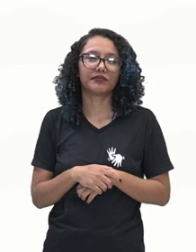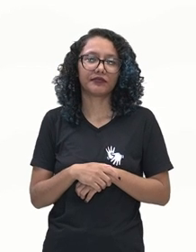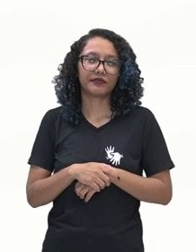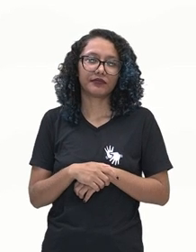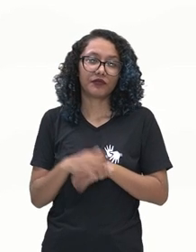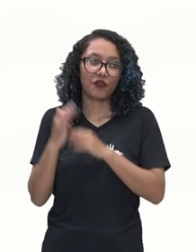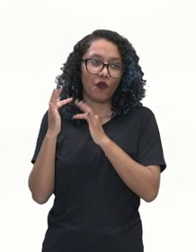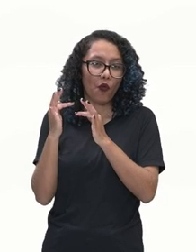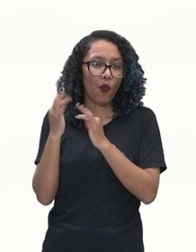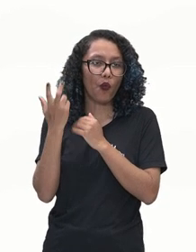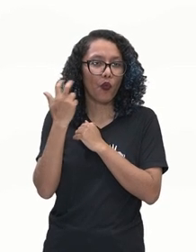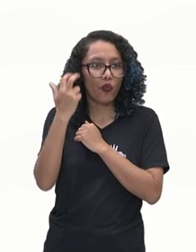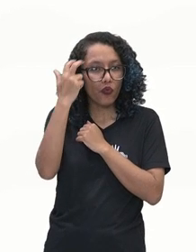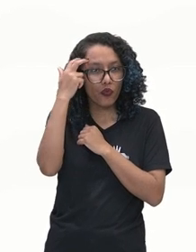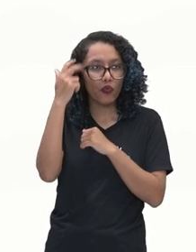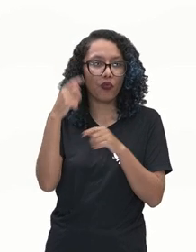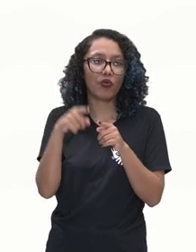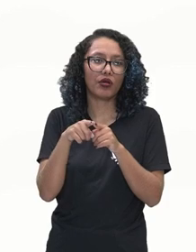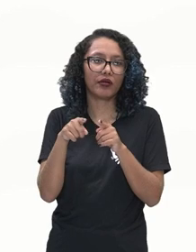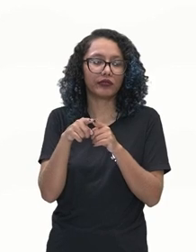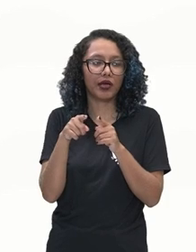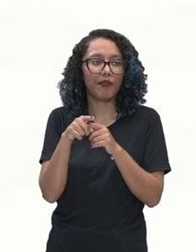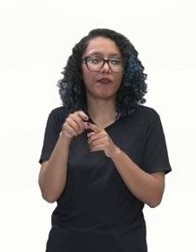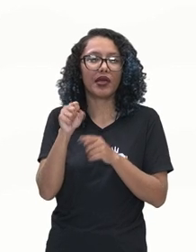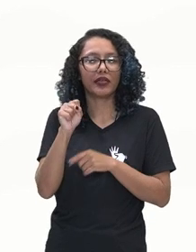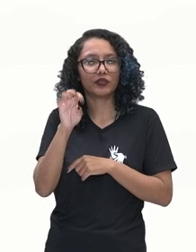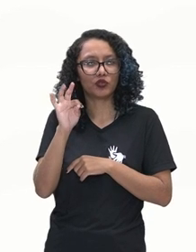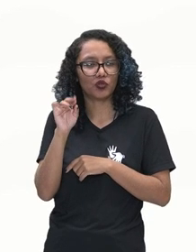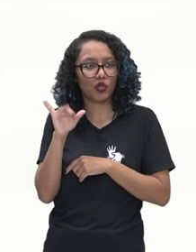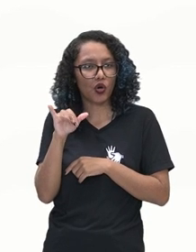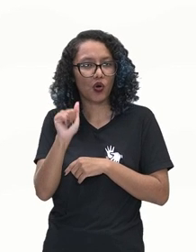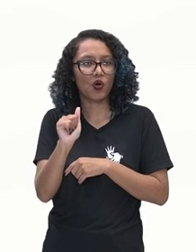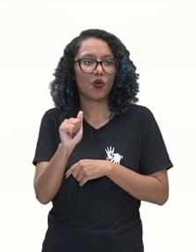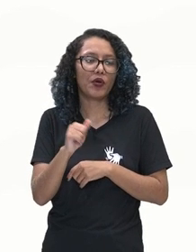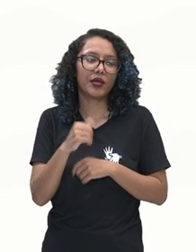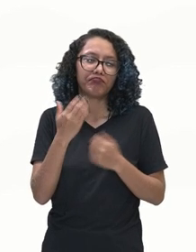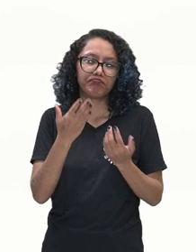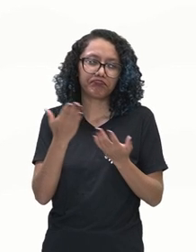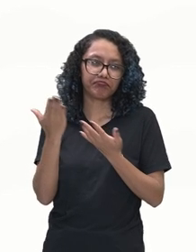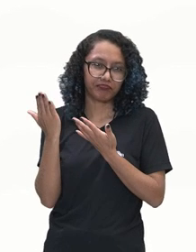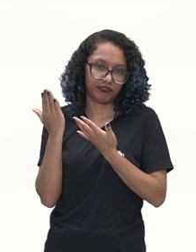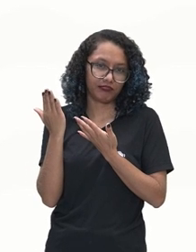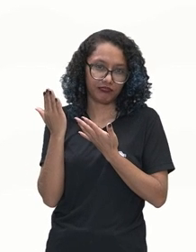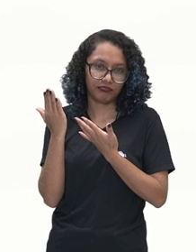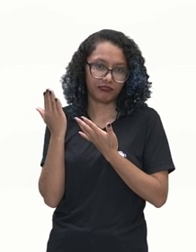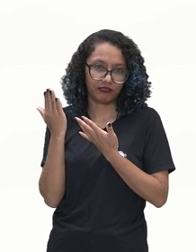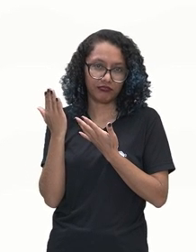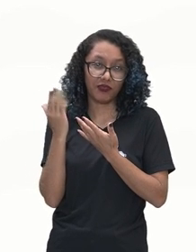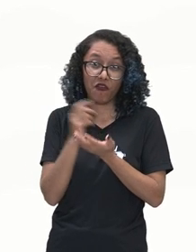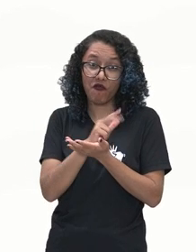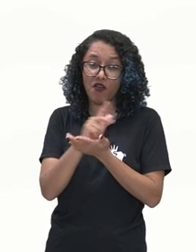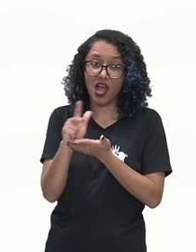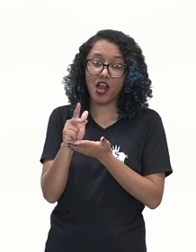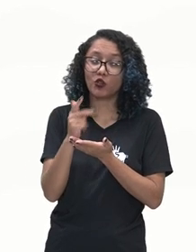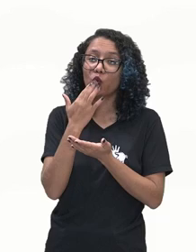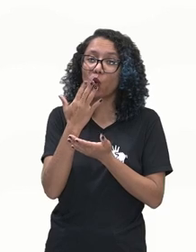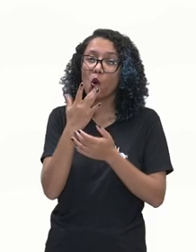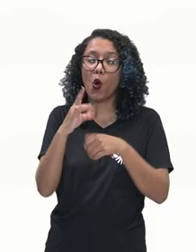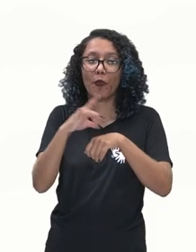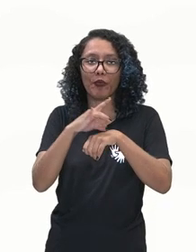cultural, story, resurrection, symbolizing. Nós temos indigenous,